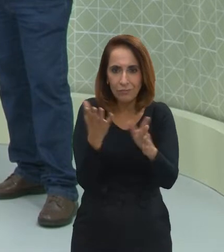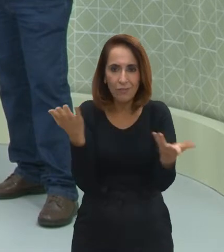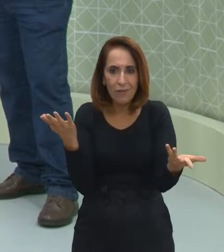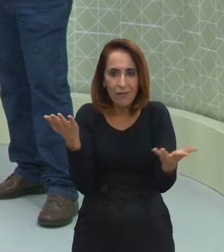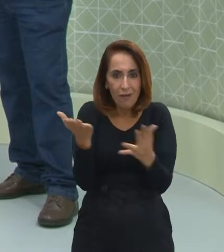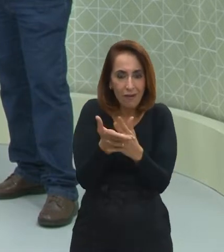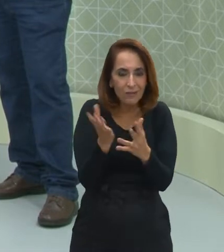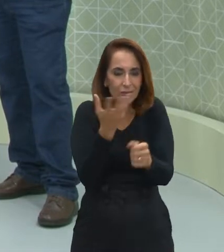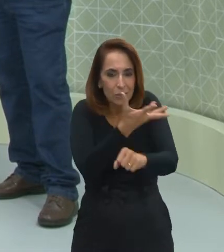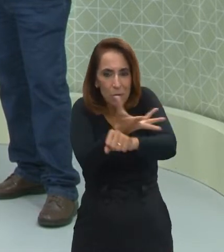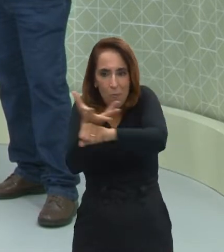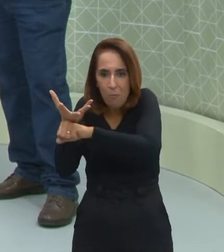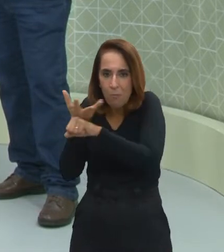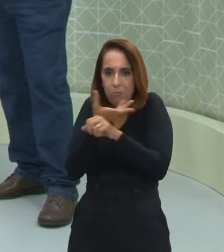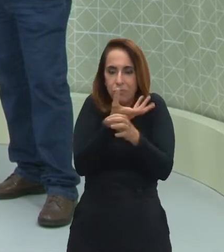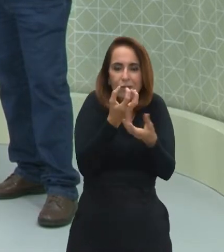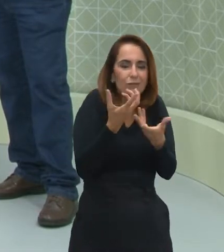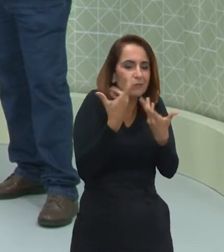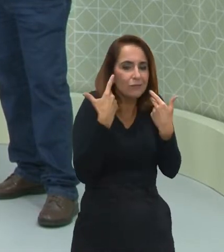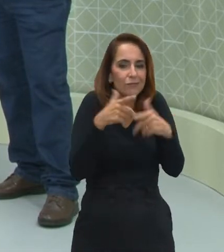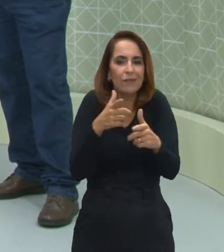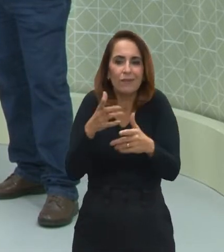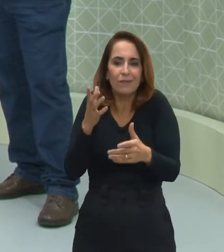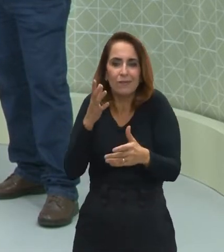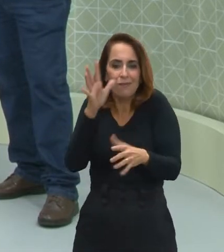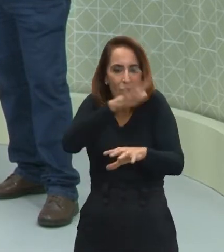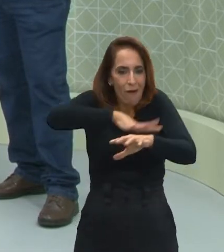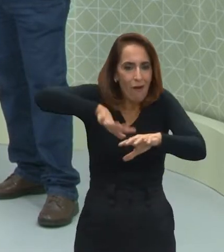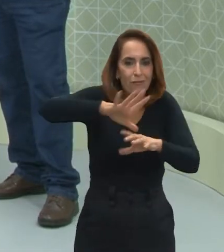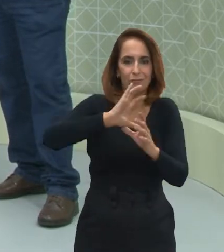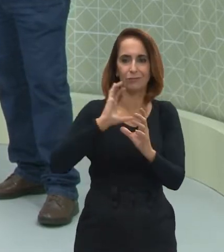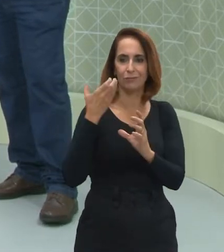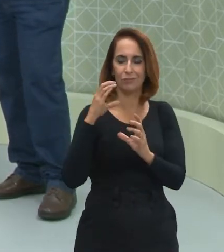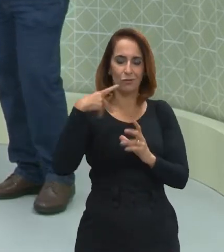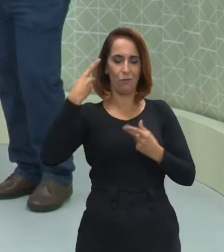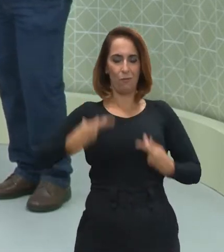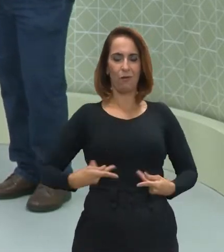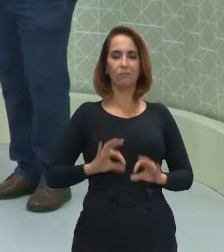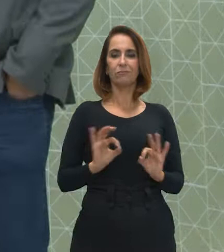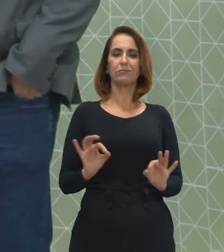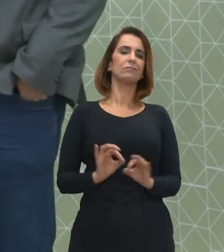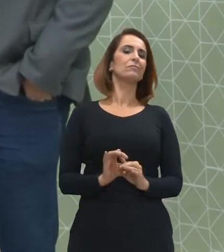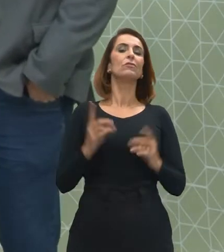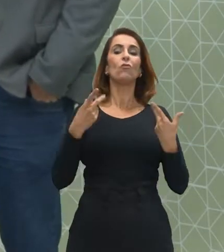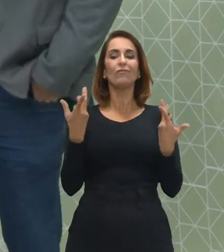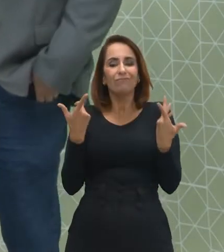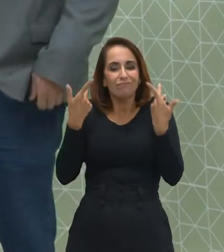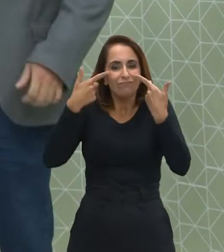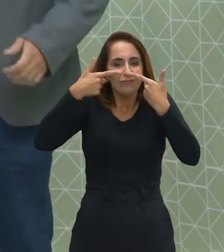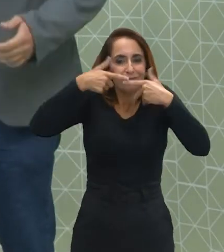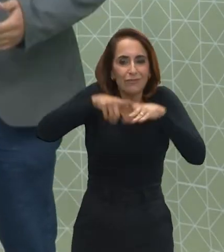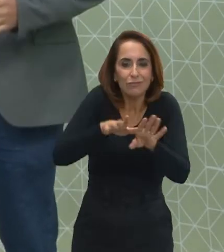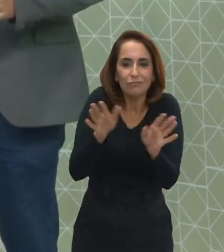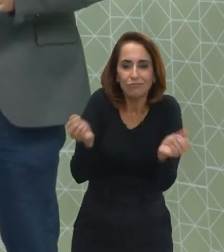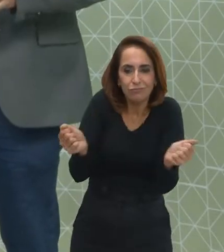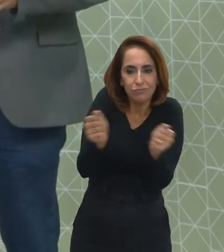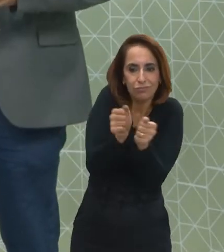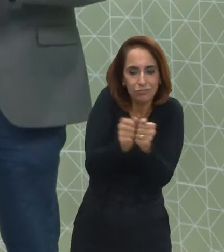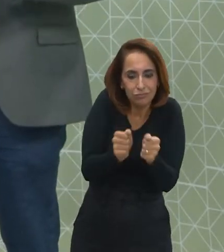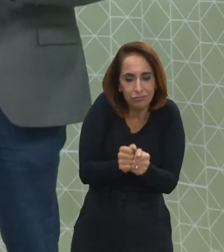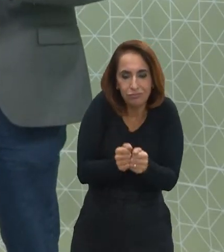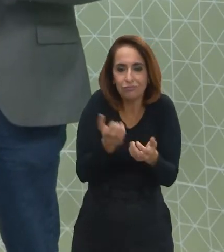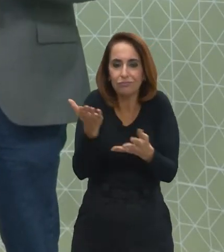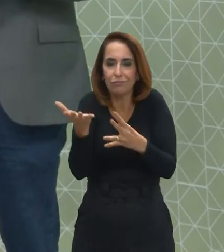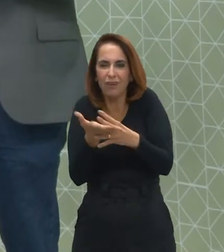entre essas disciplinas que compõem a área de ciências humanas? Isso. Hoje, a interação que nós temos